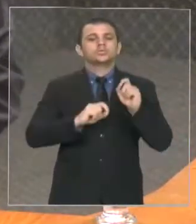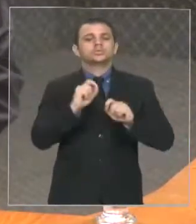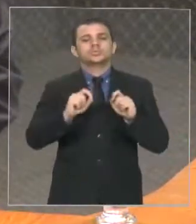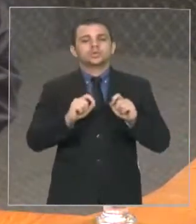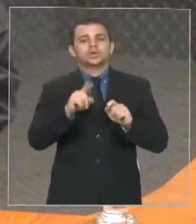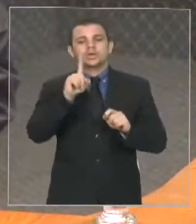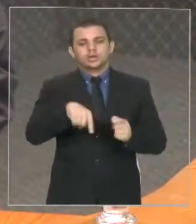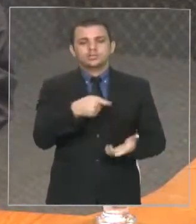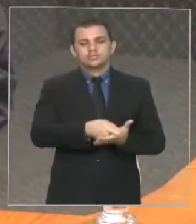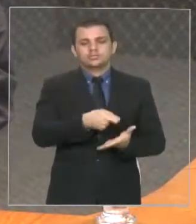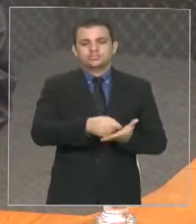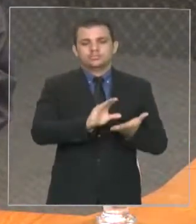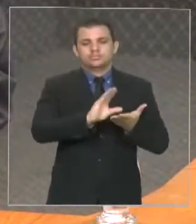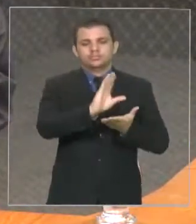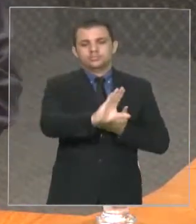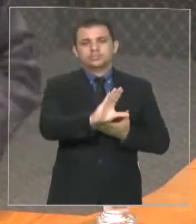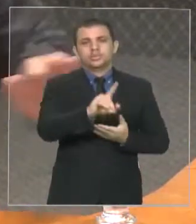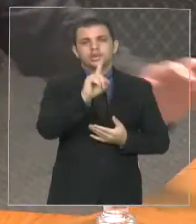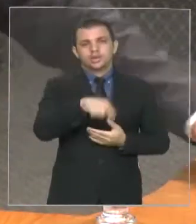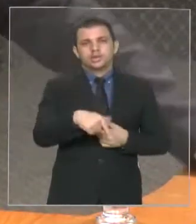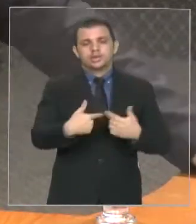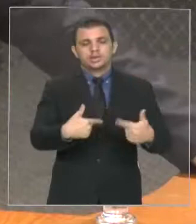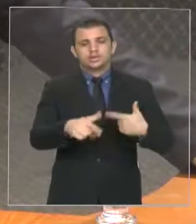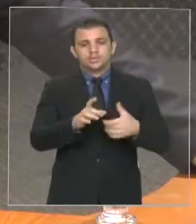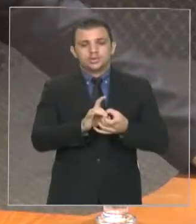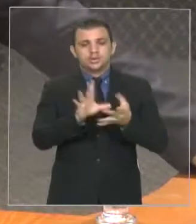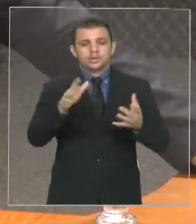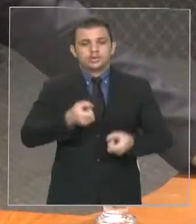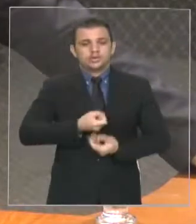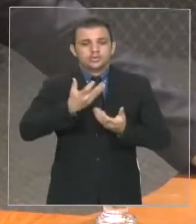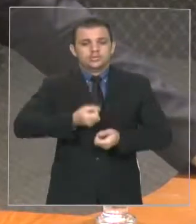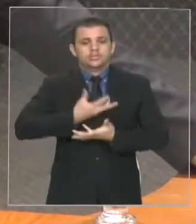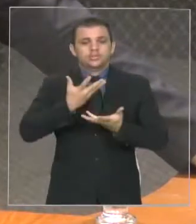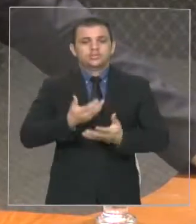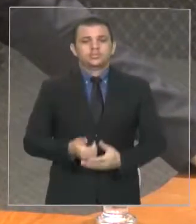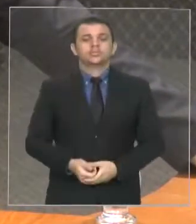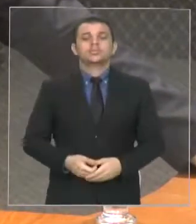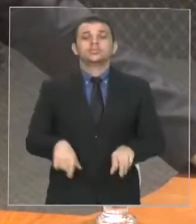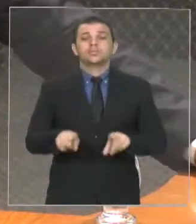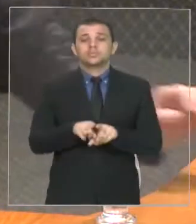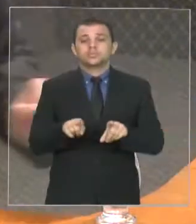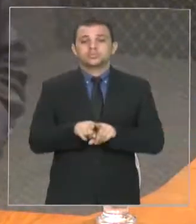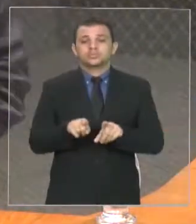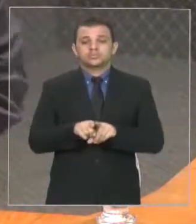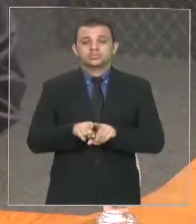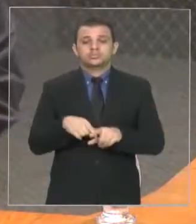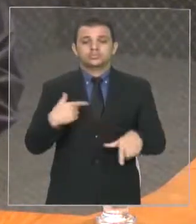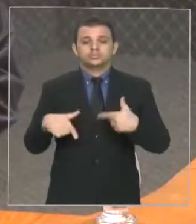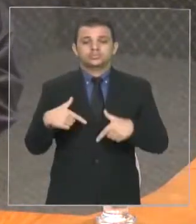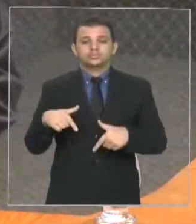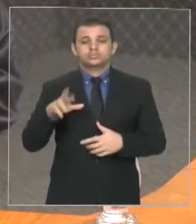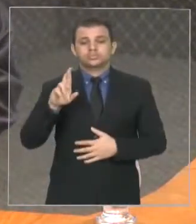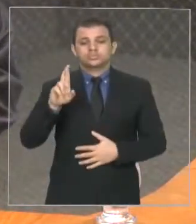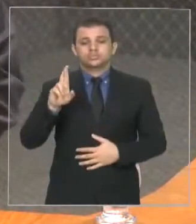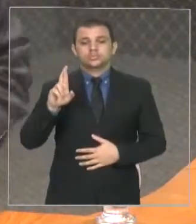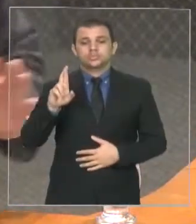ação de liberdade de expressão e da situação republicana.